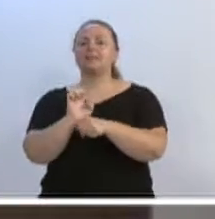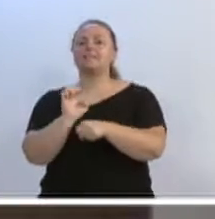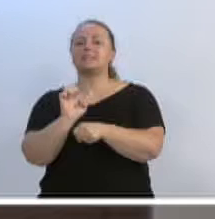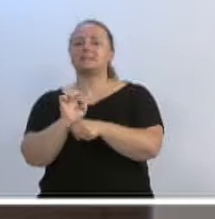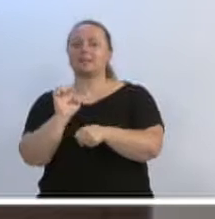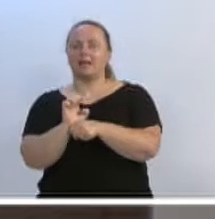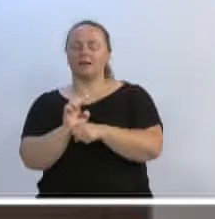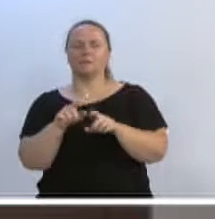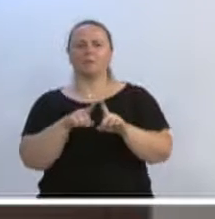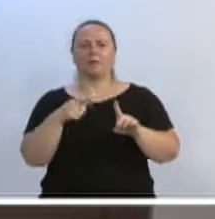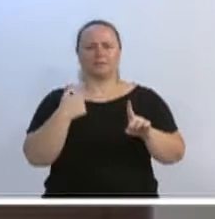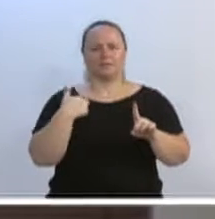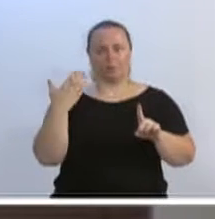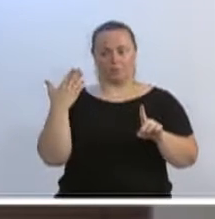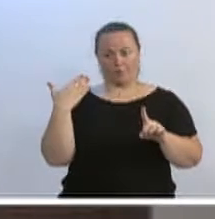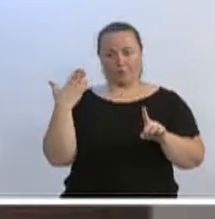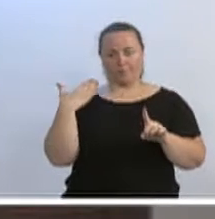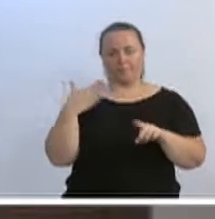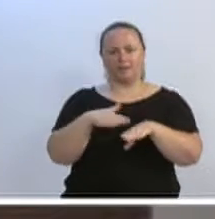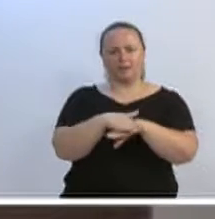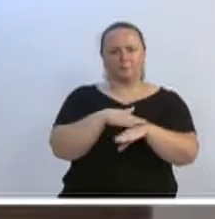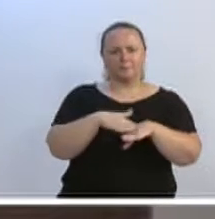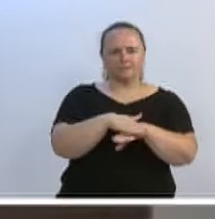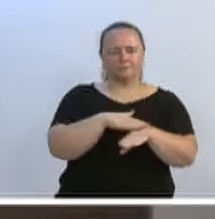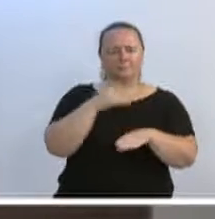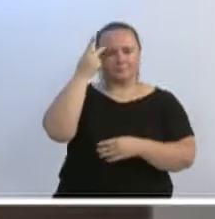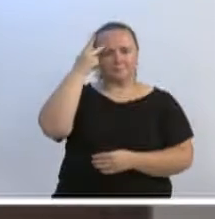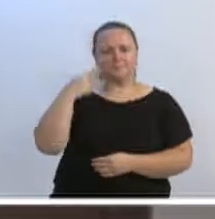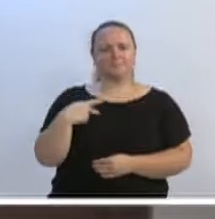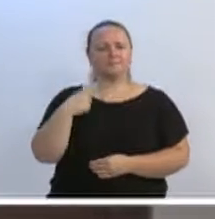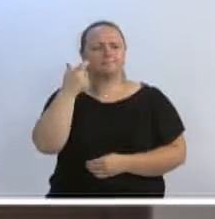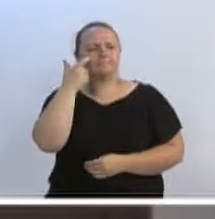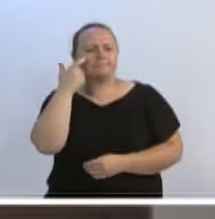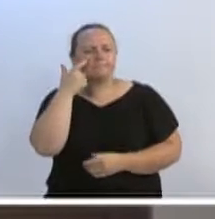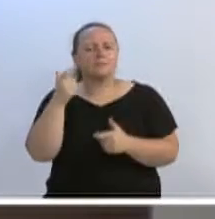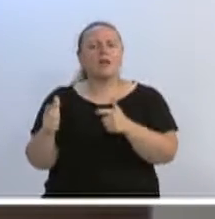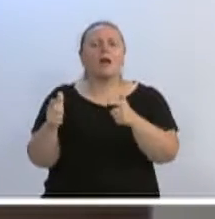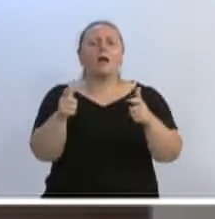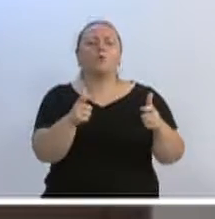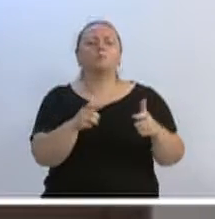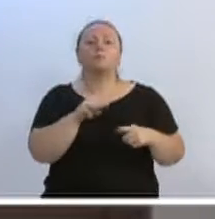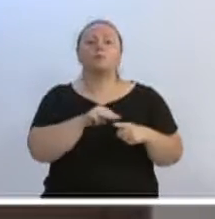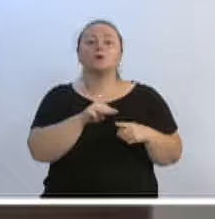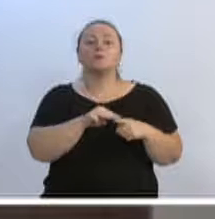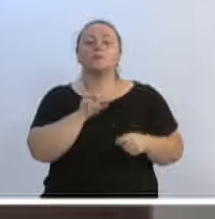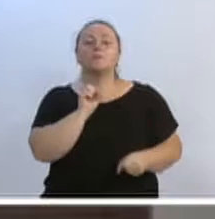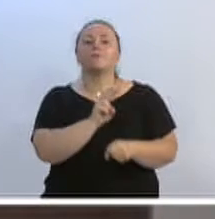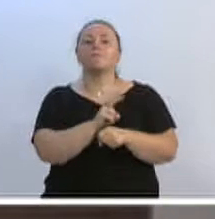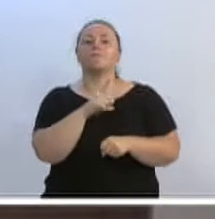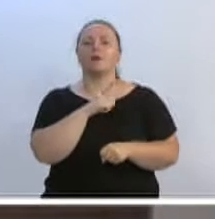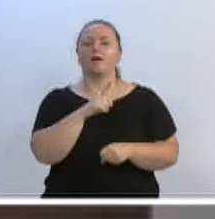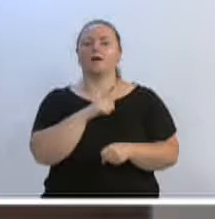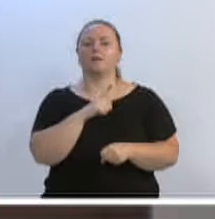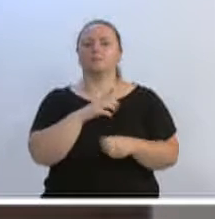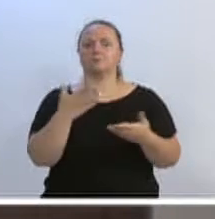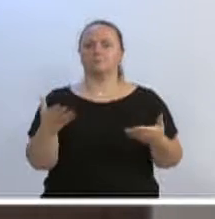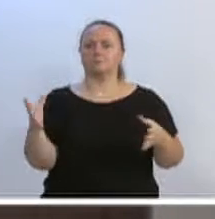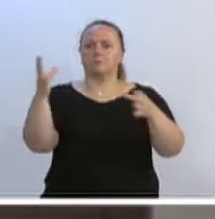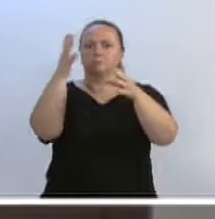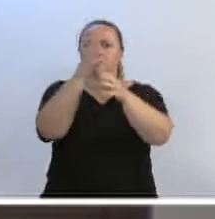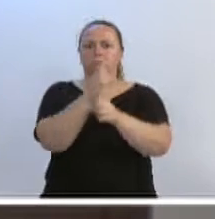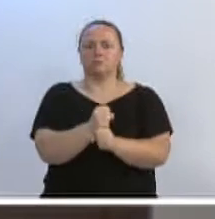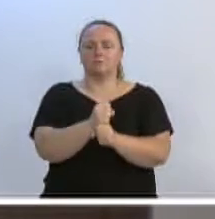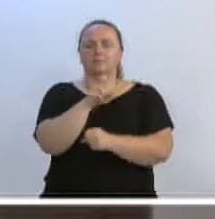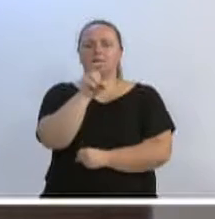conversando com a Patrícia, a secretária Patrícia, que ela vem fazendo isso nas escolas do ensino fundamental também do município. Ou seja, são praticamente 500 novas